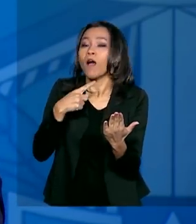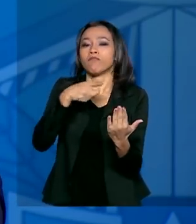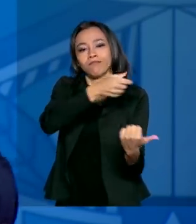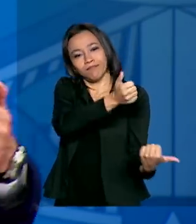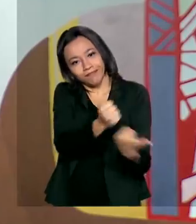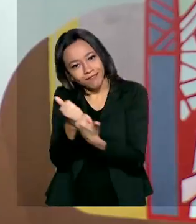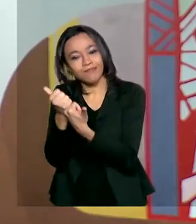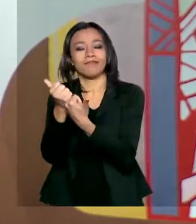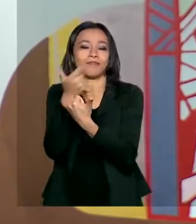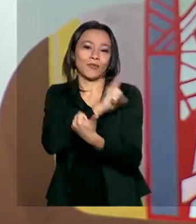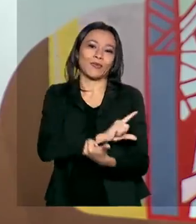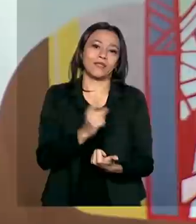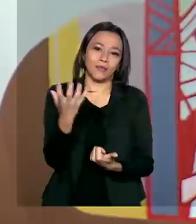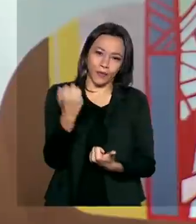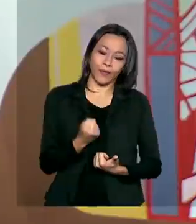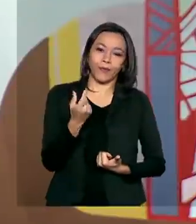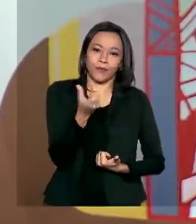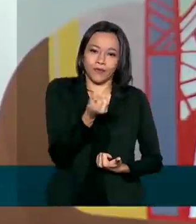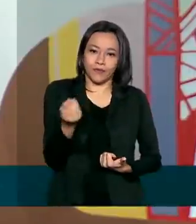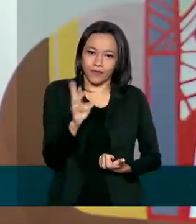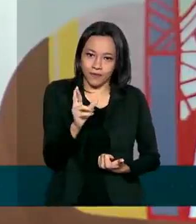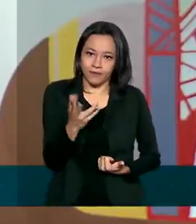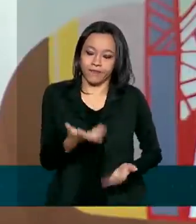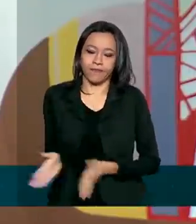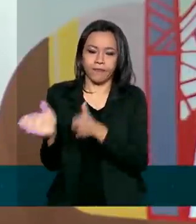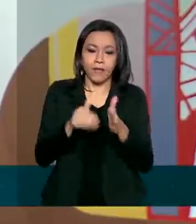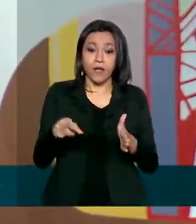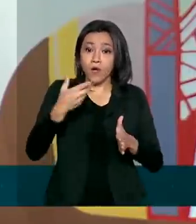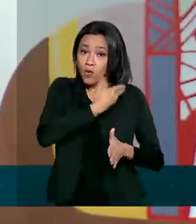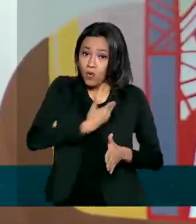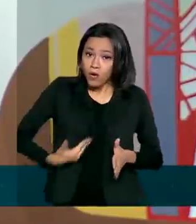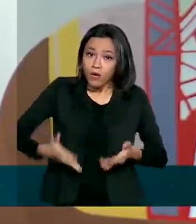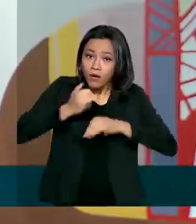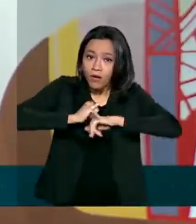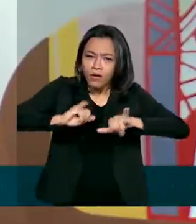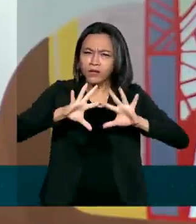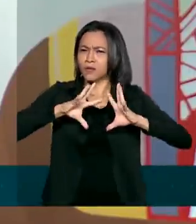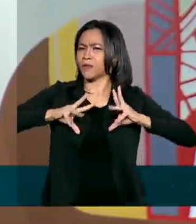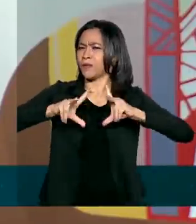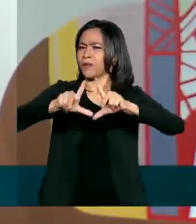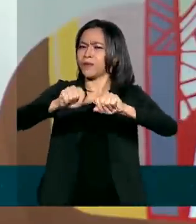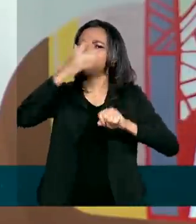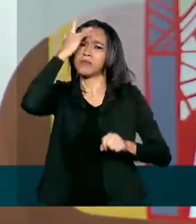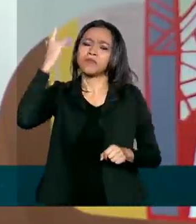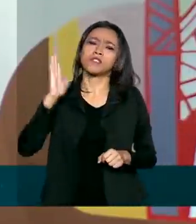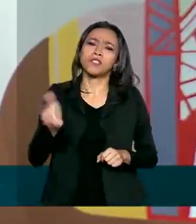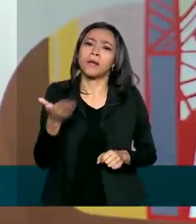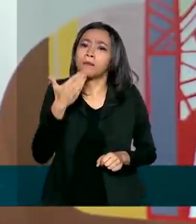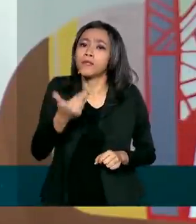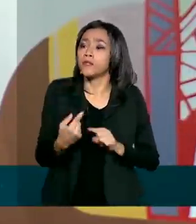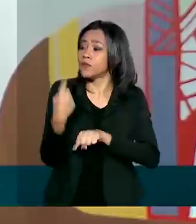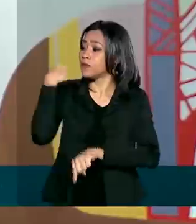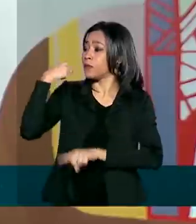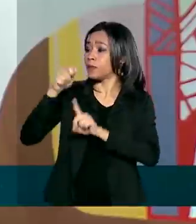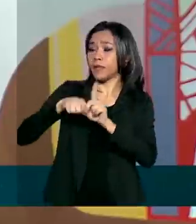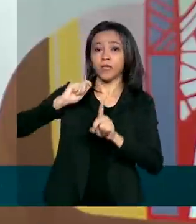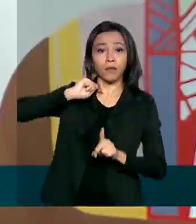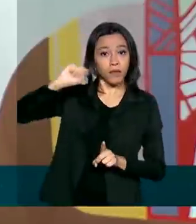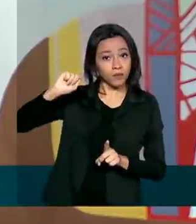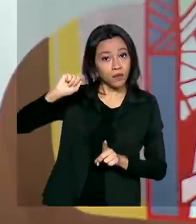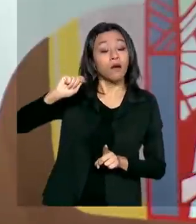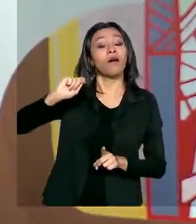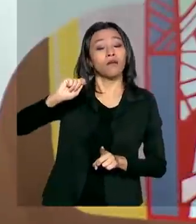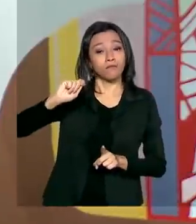auxílio emergencial. O governo também informou que todas as pessoas que fizeram o pedido do auxílio emergencial em abril terão as